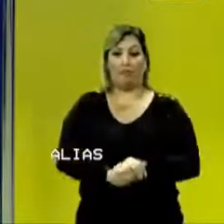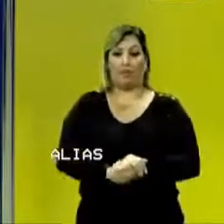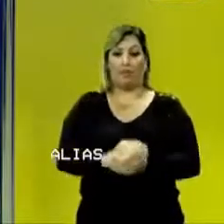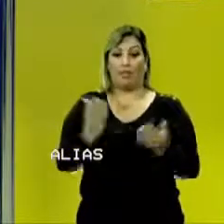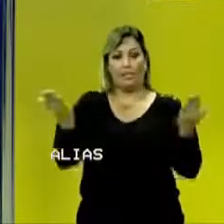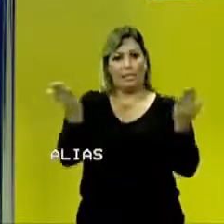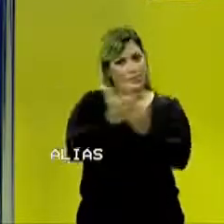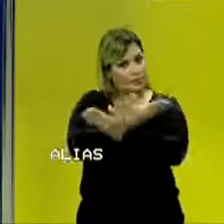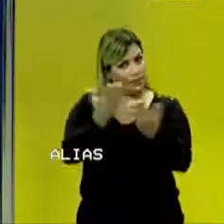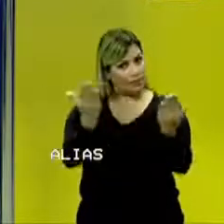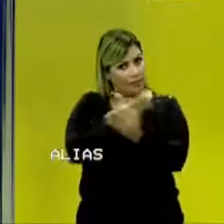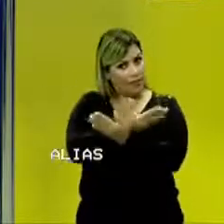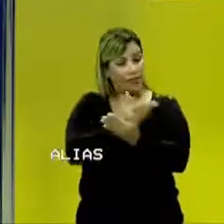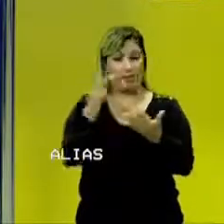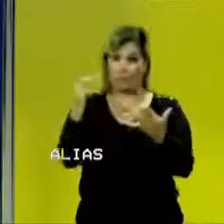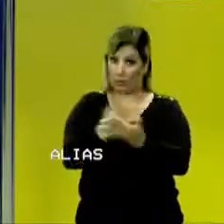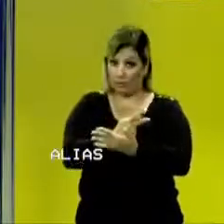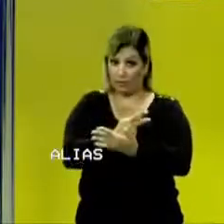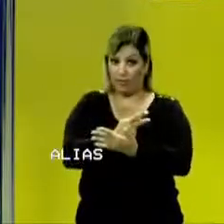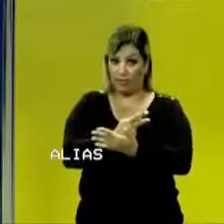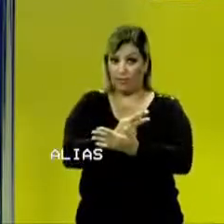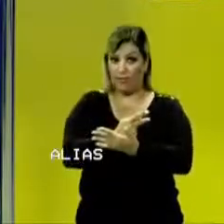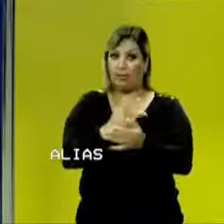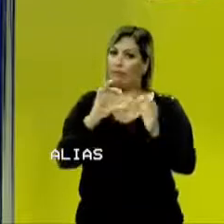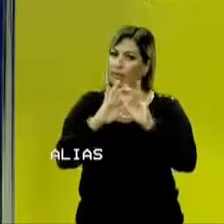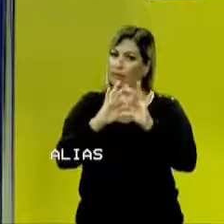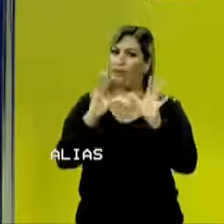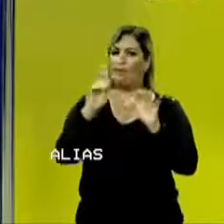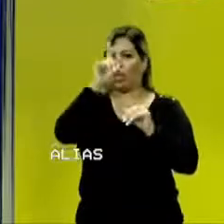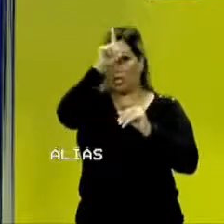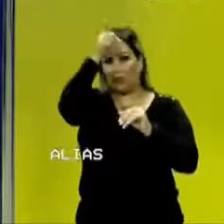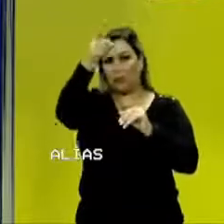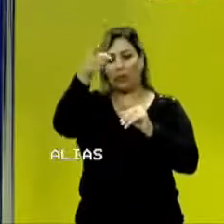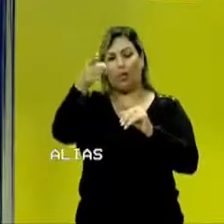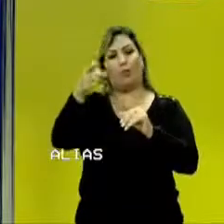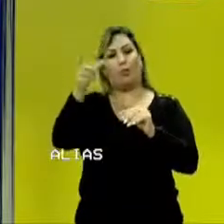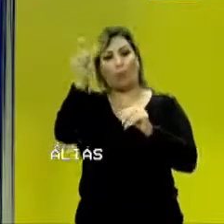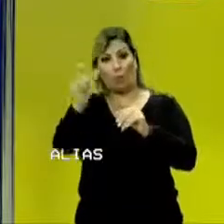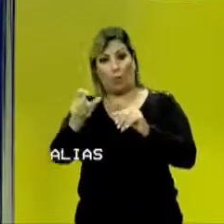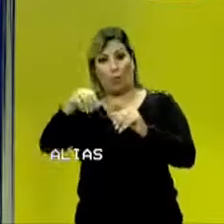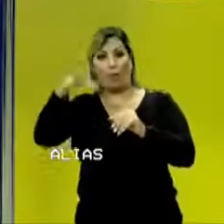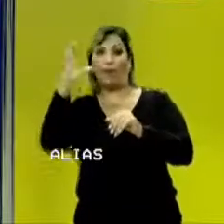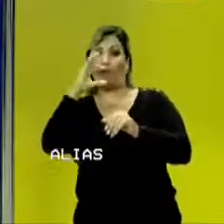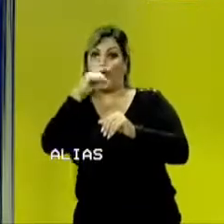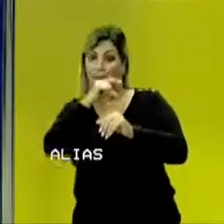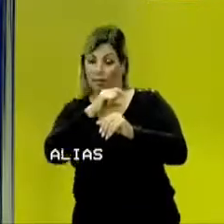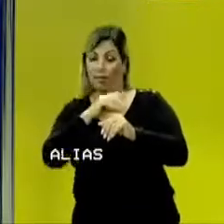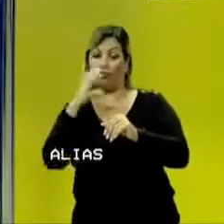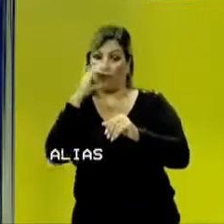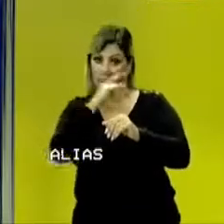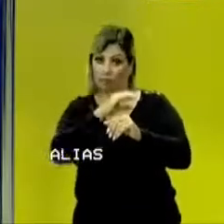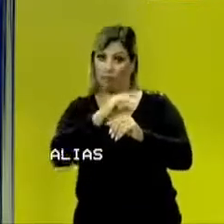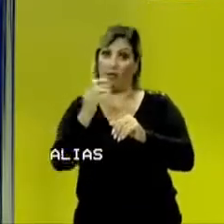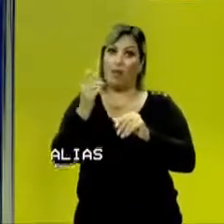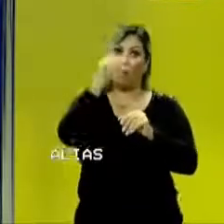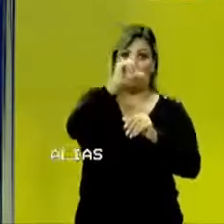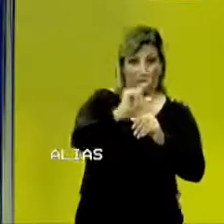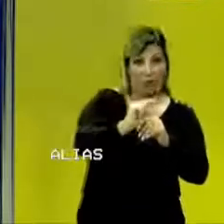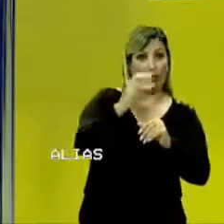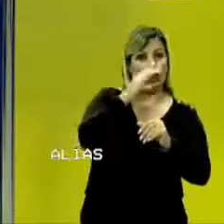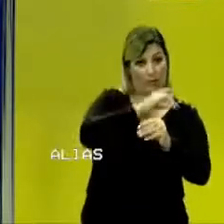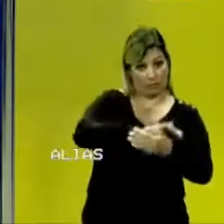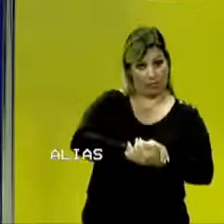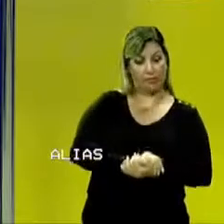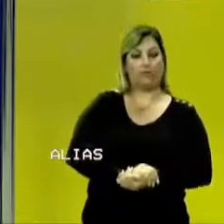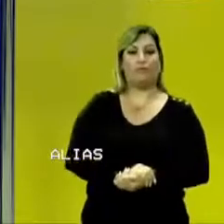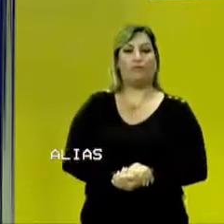geralmente, essa transferência ocorre, tá? De maneira espontânea, do corpo de maior temperatura, de maior grau de agitação, para o de menor grau